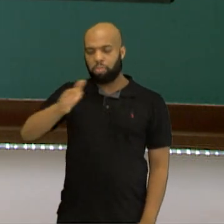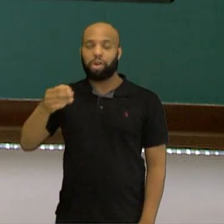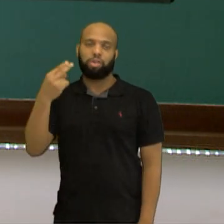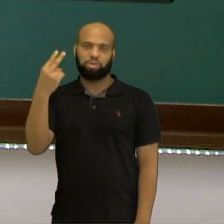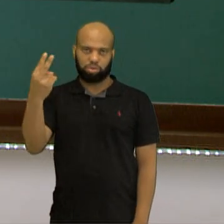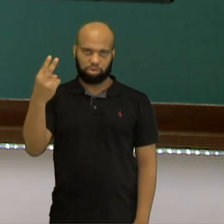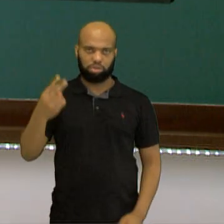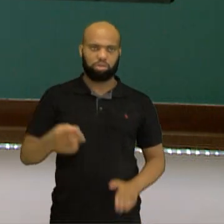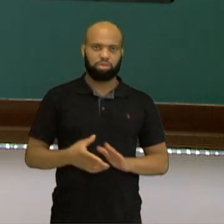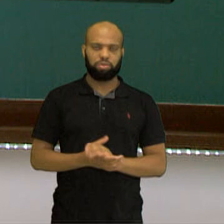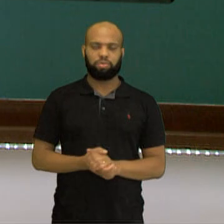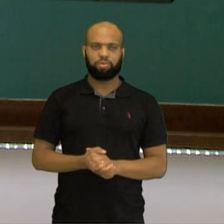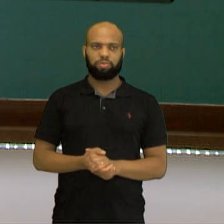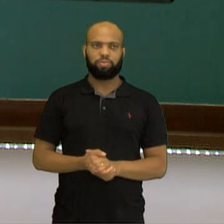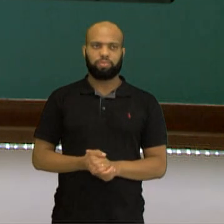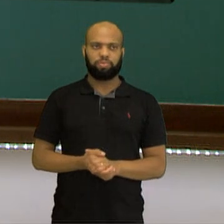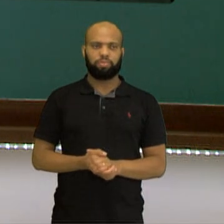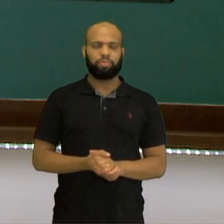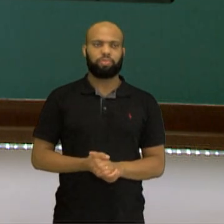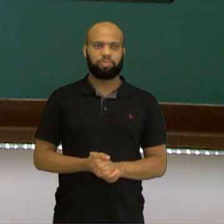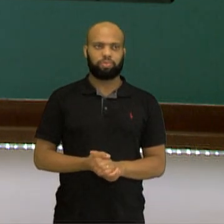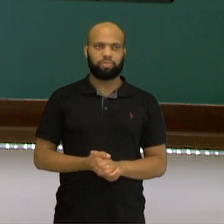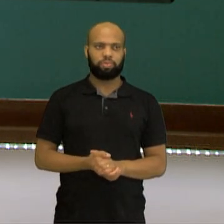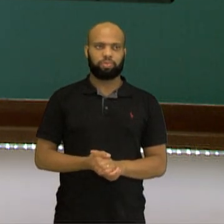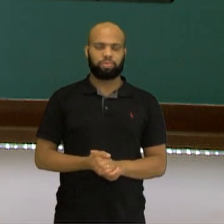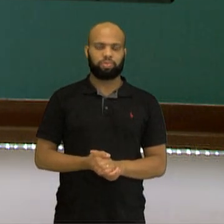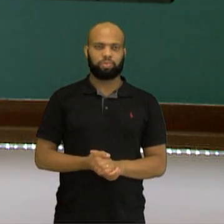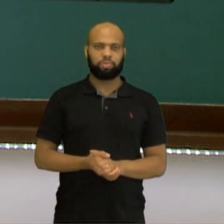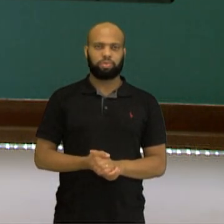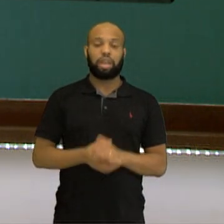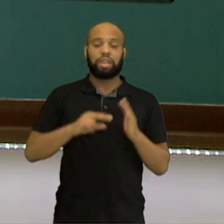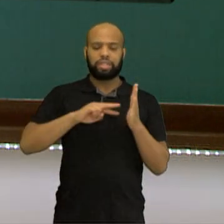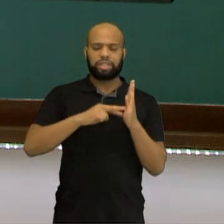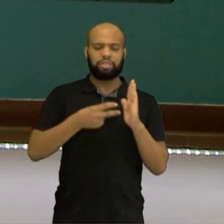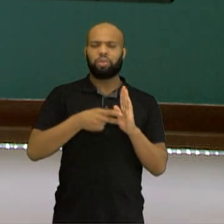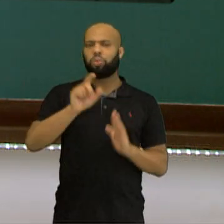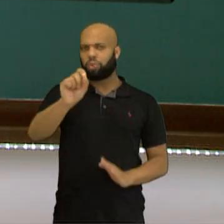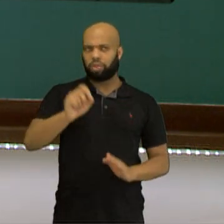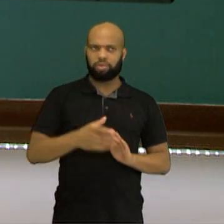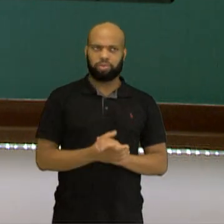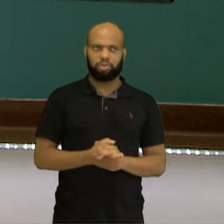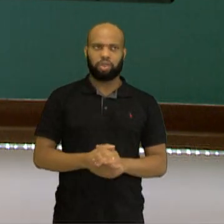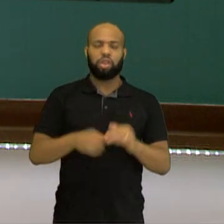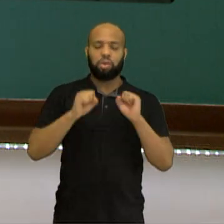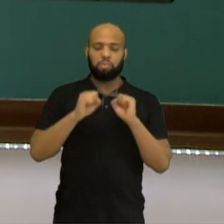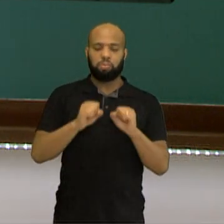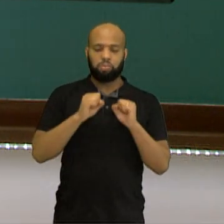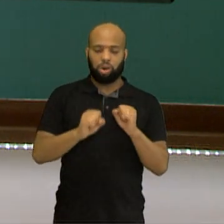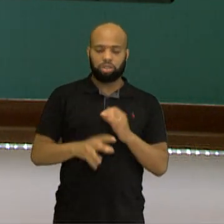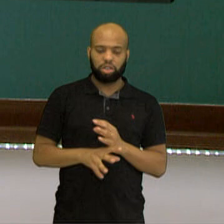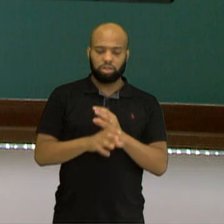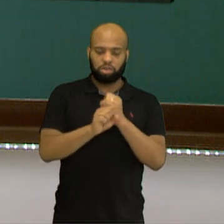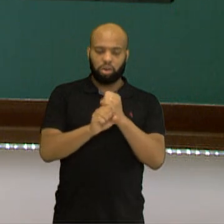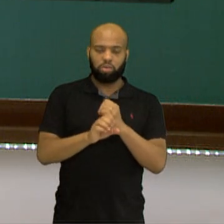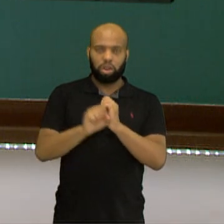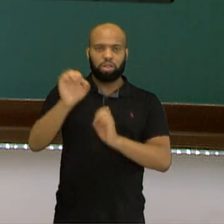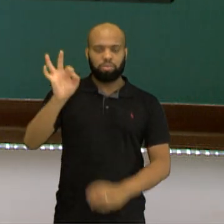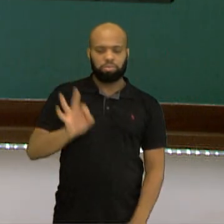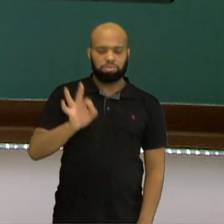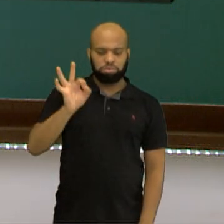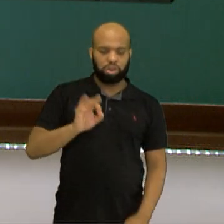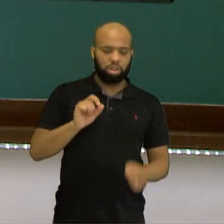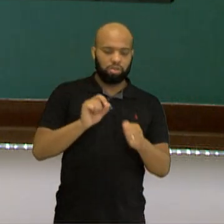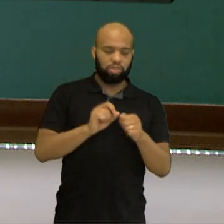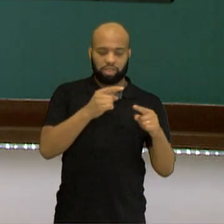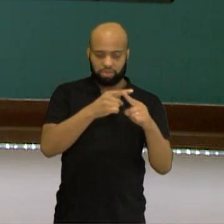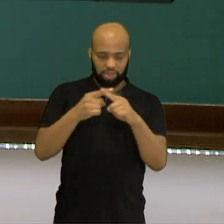duas casas para a direita. Ou seja, podemos calcular uma porcentagem multiplicando